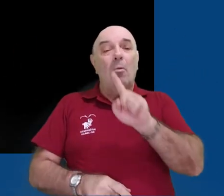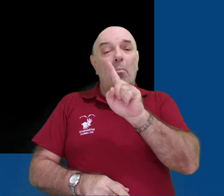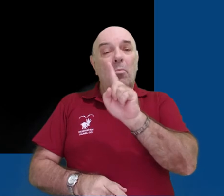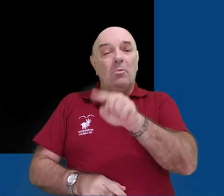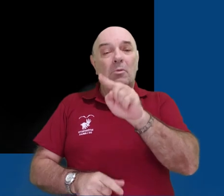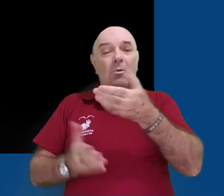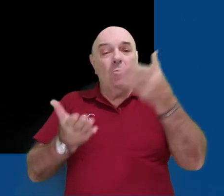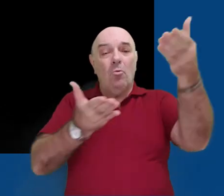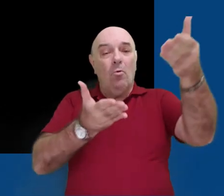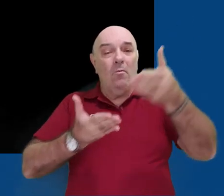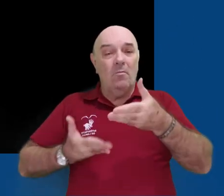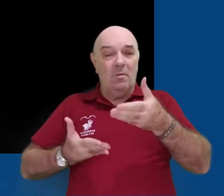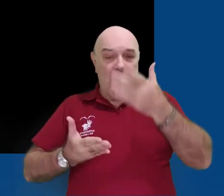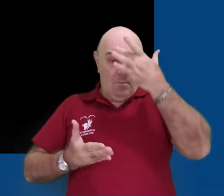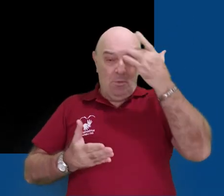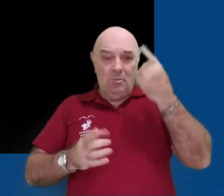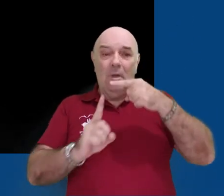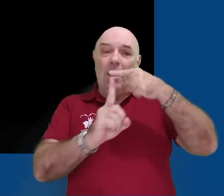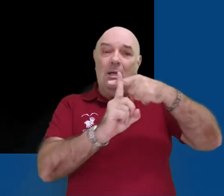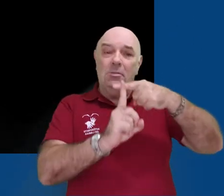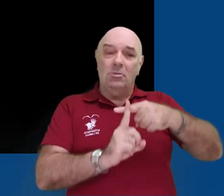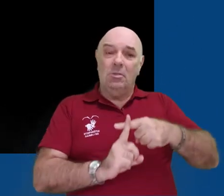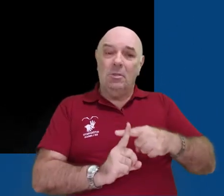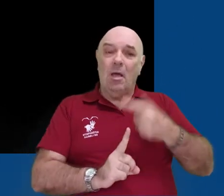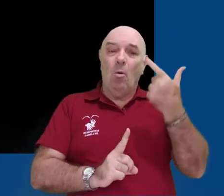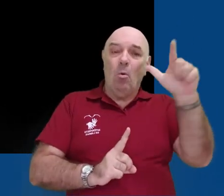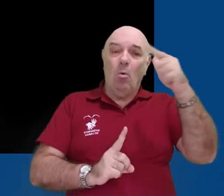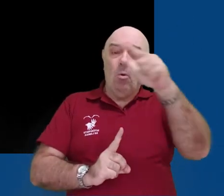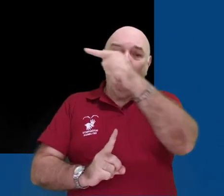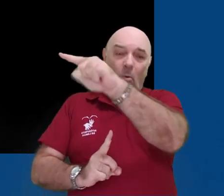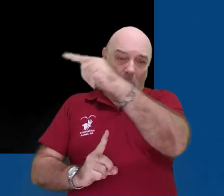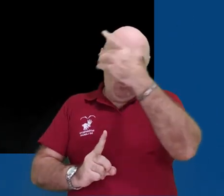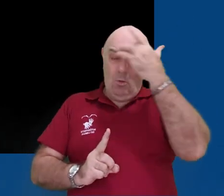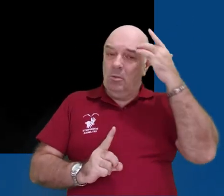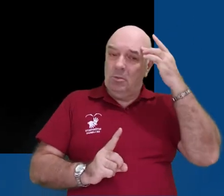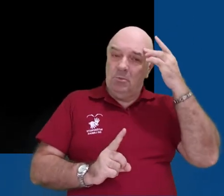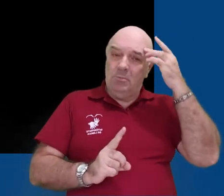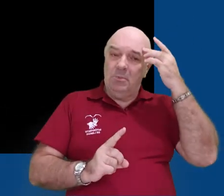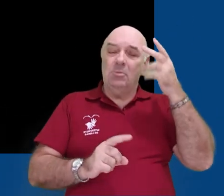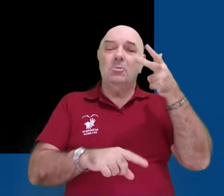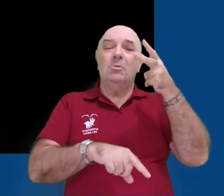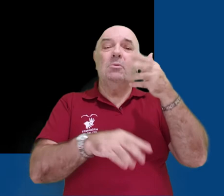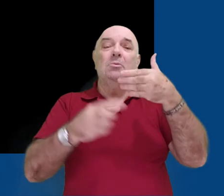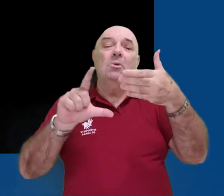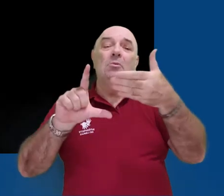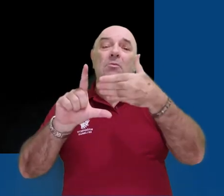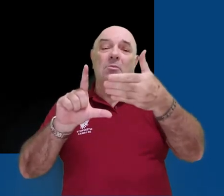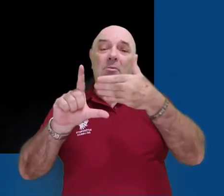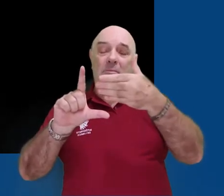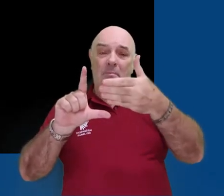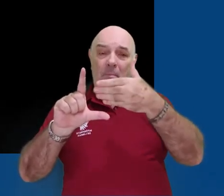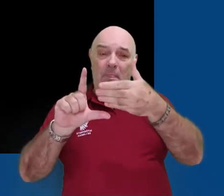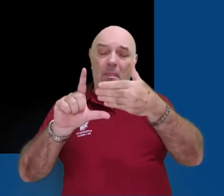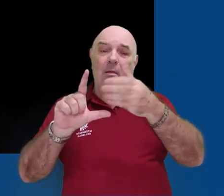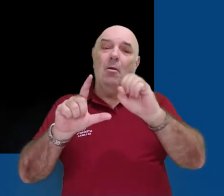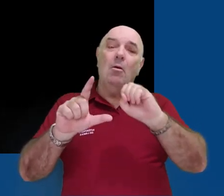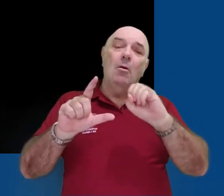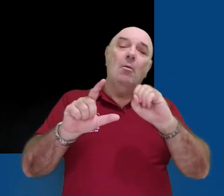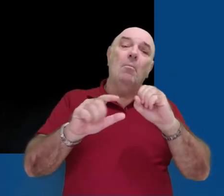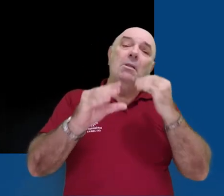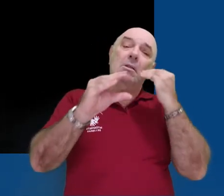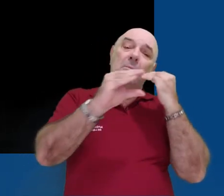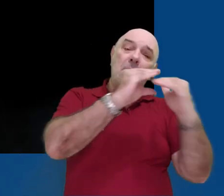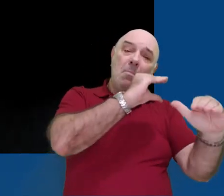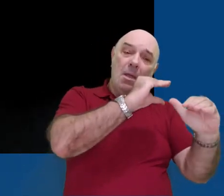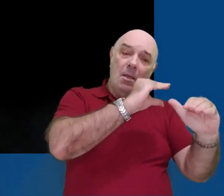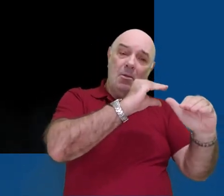No botão de convidar pessoas, é possível adicionar outros participantes à videoconferência usando um e-mail